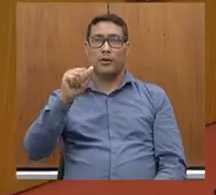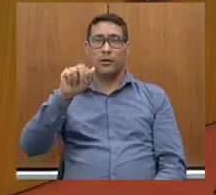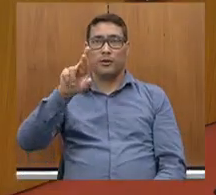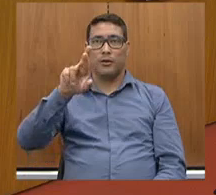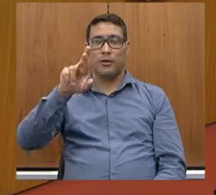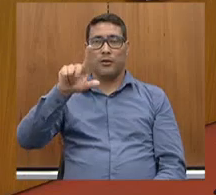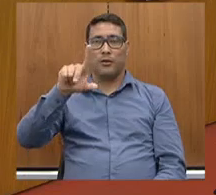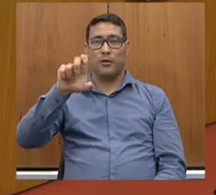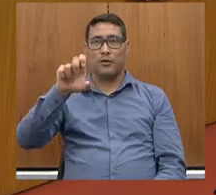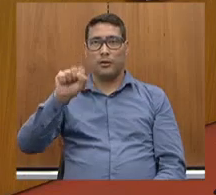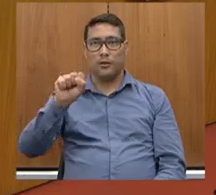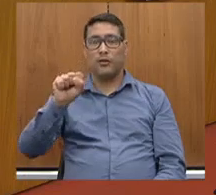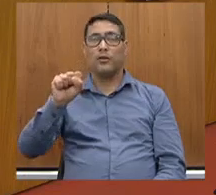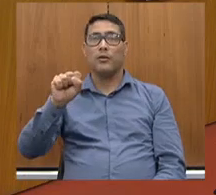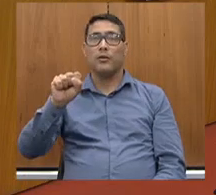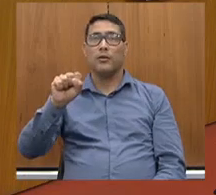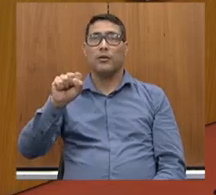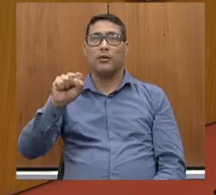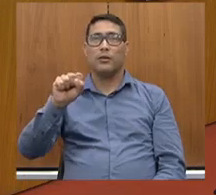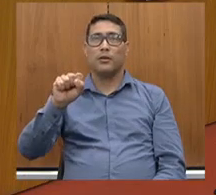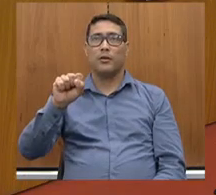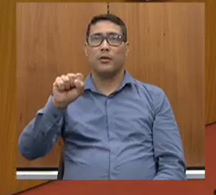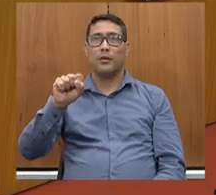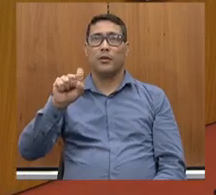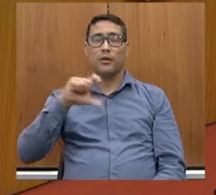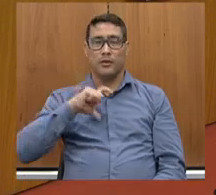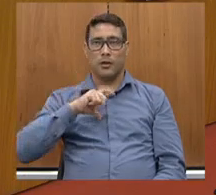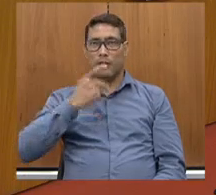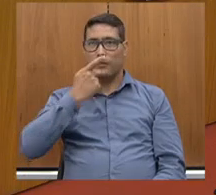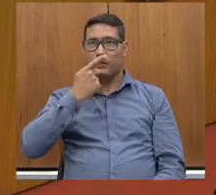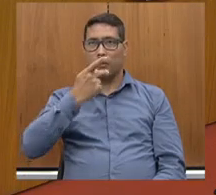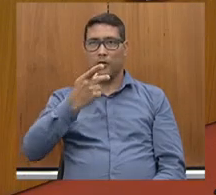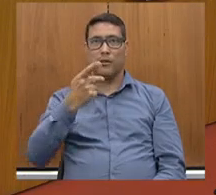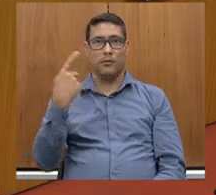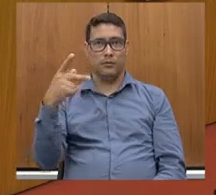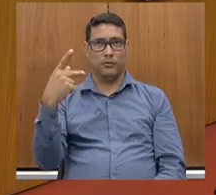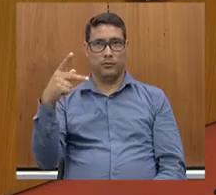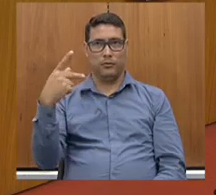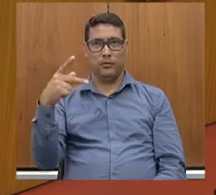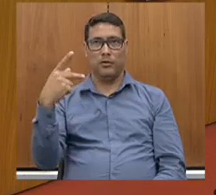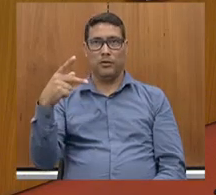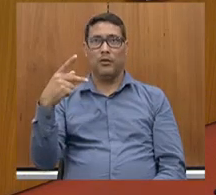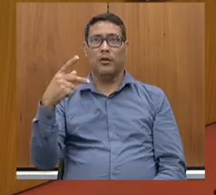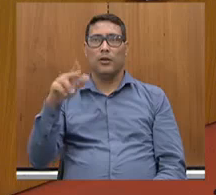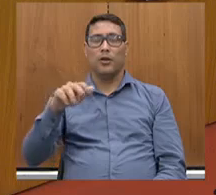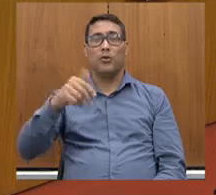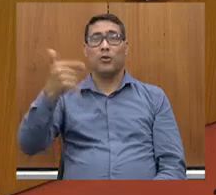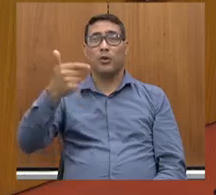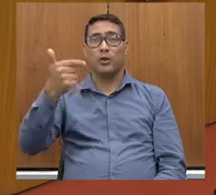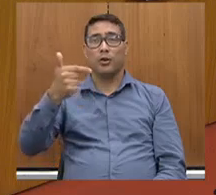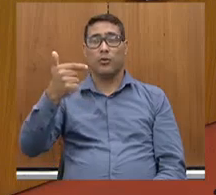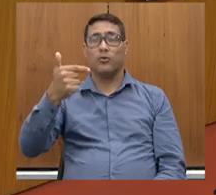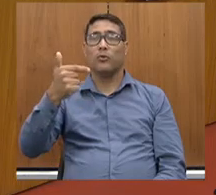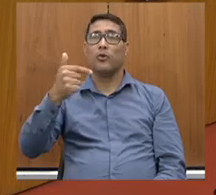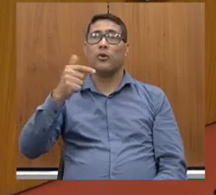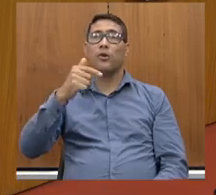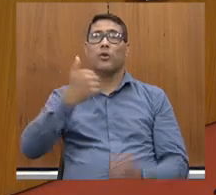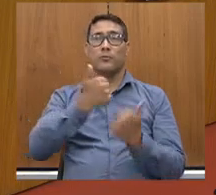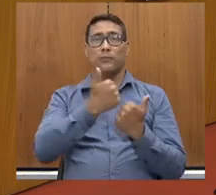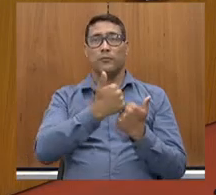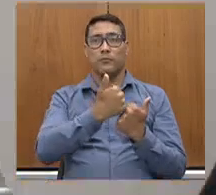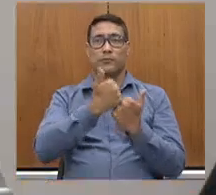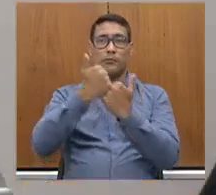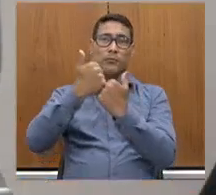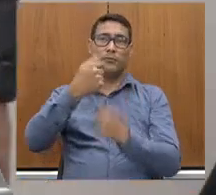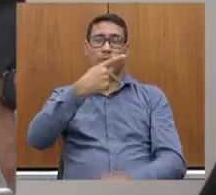Dr. Jean, já falamos sobre ele, nosso segundo vice-presidente. Deve estar em alguma